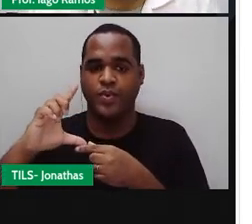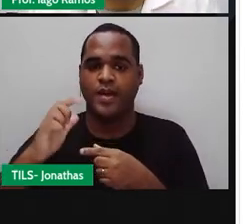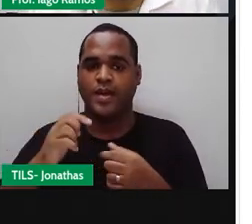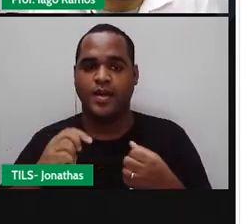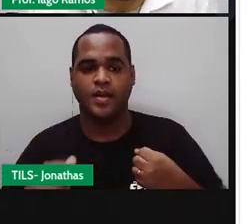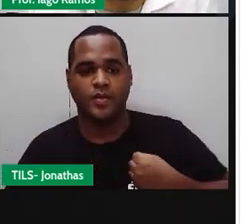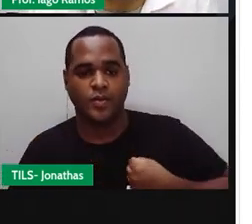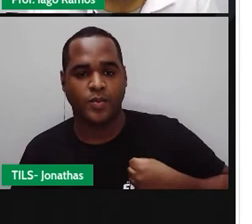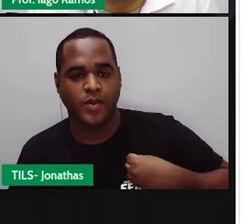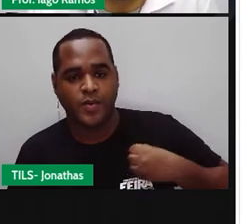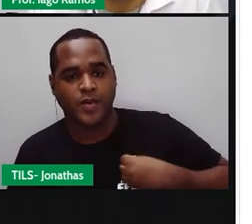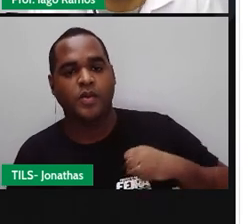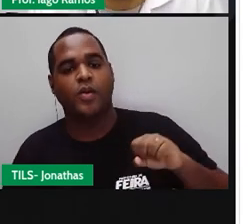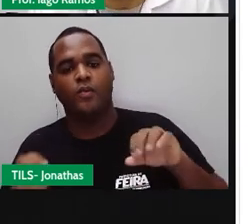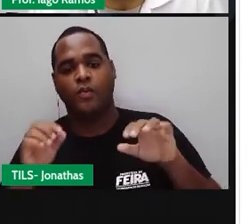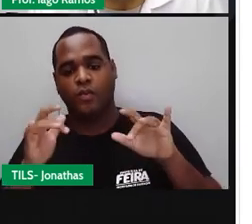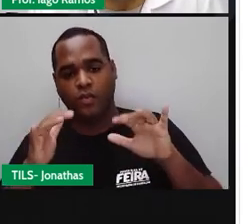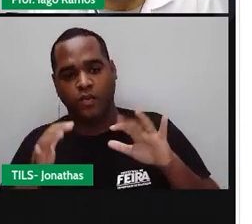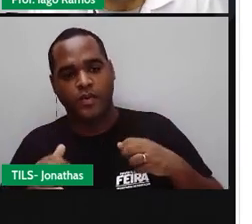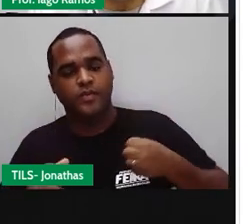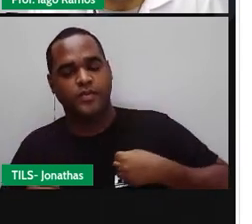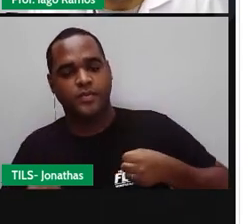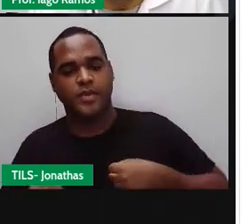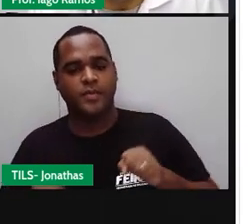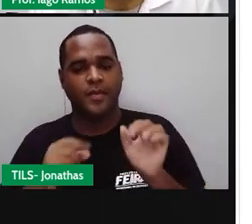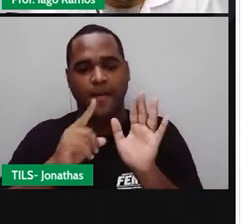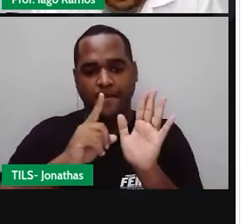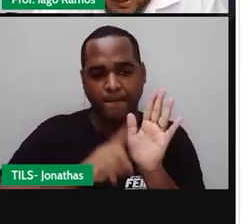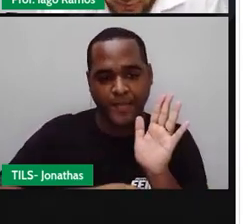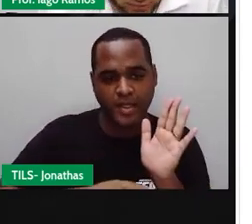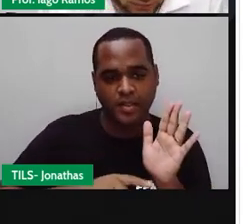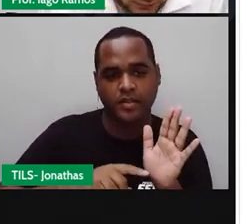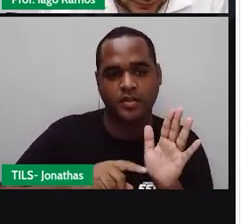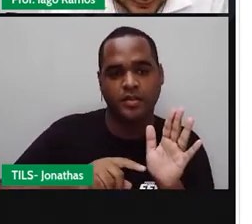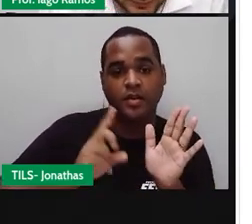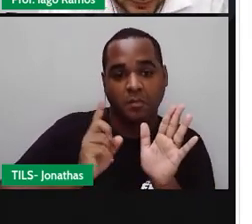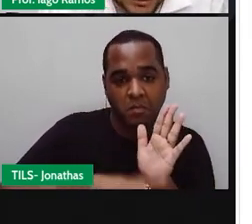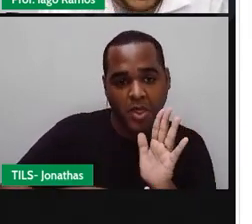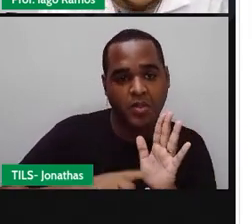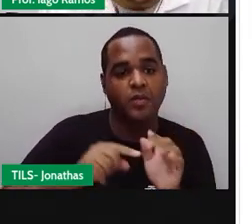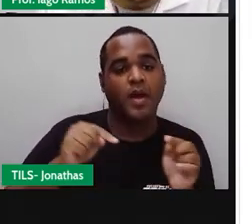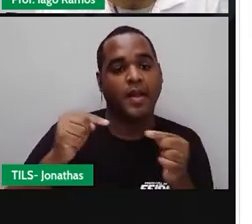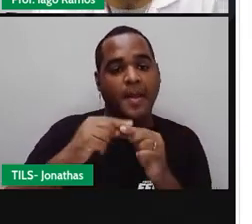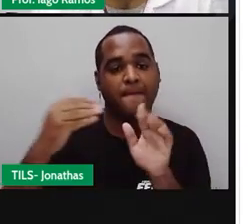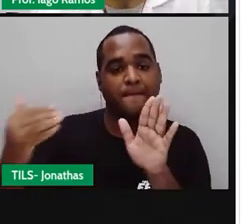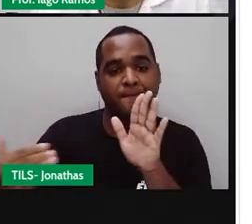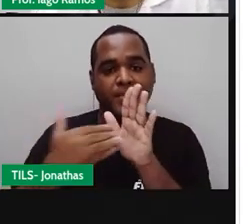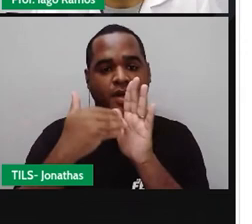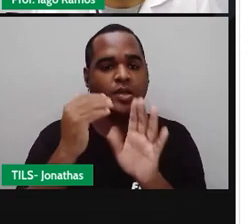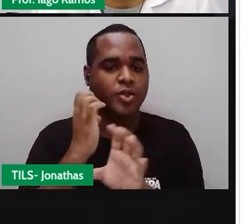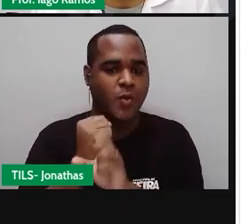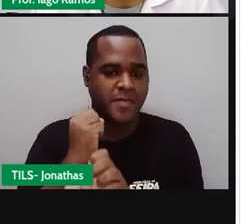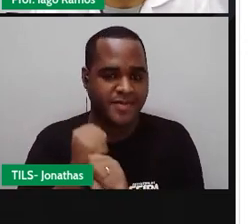esses valores das temperaturas do menor até o maior que a gente encontrar ali.